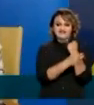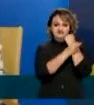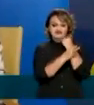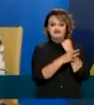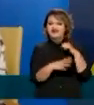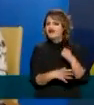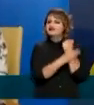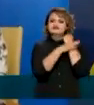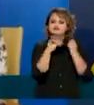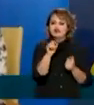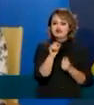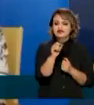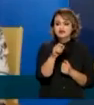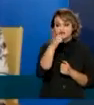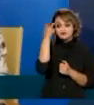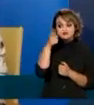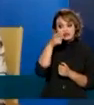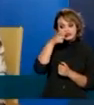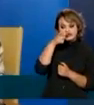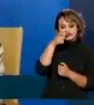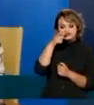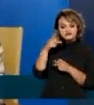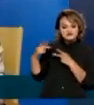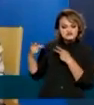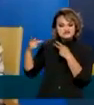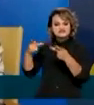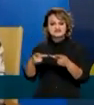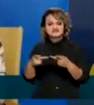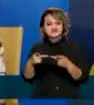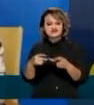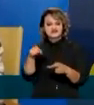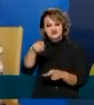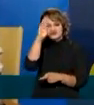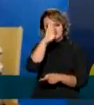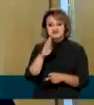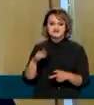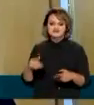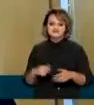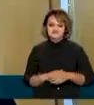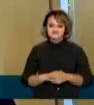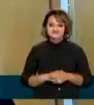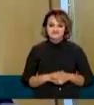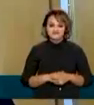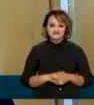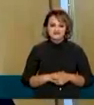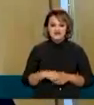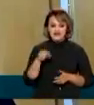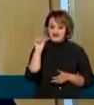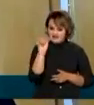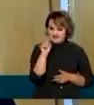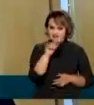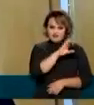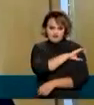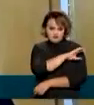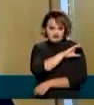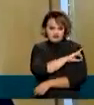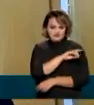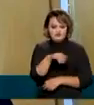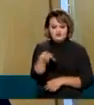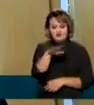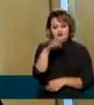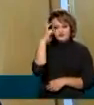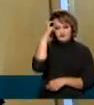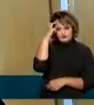interesse dos visitantes no destino Brasil como um todo. De acordo com a coordenadora do Setor de